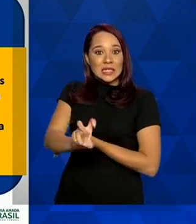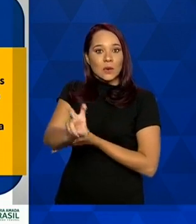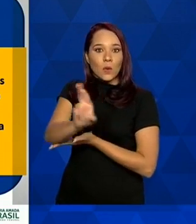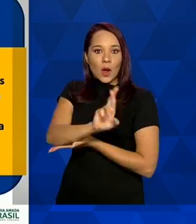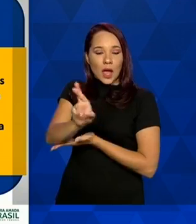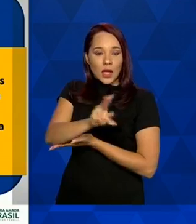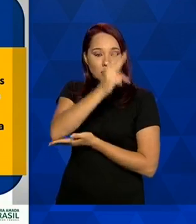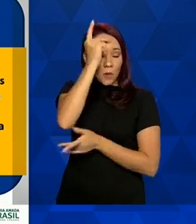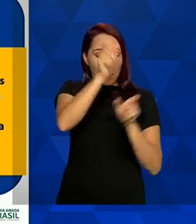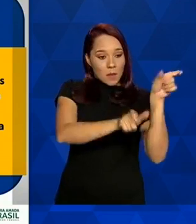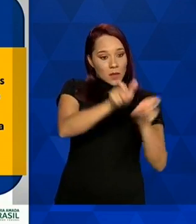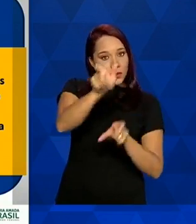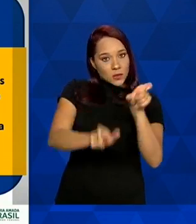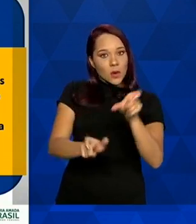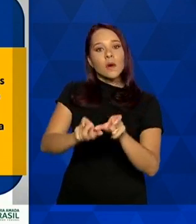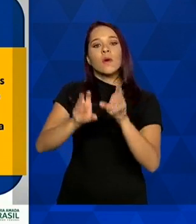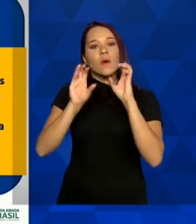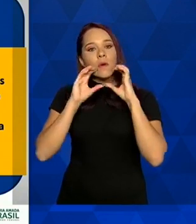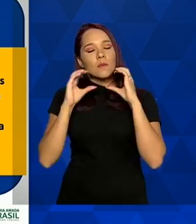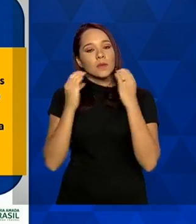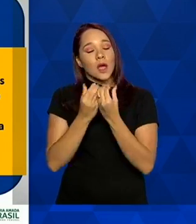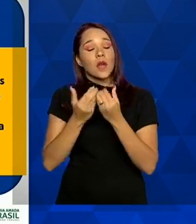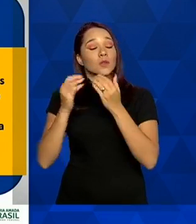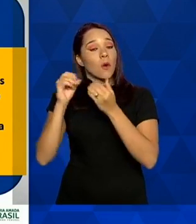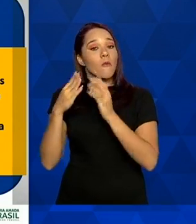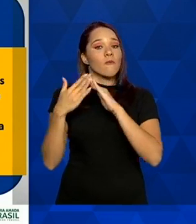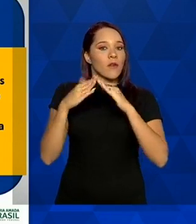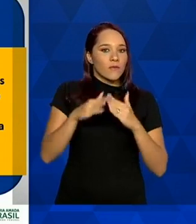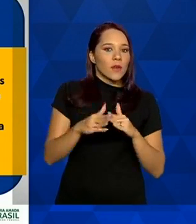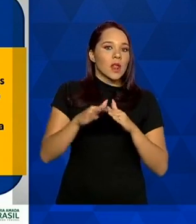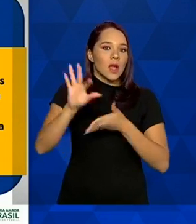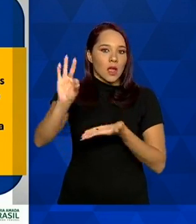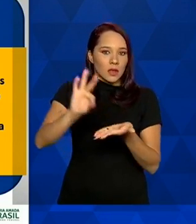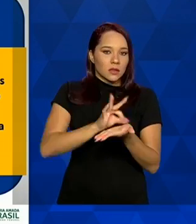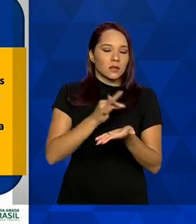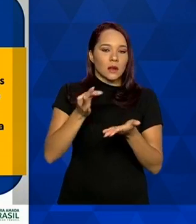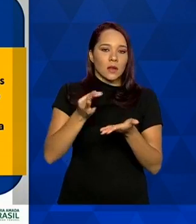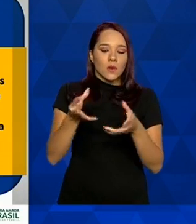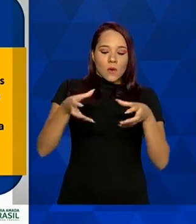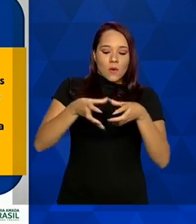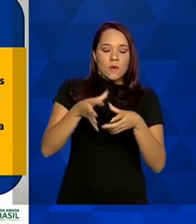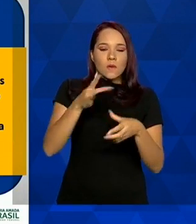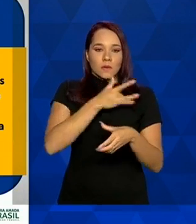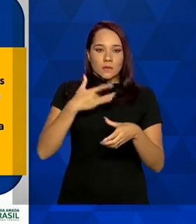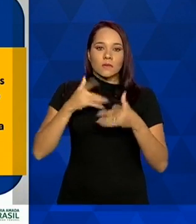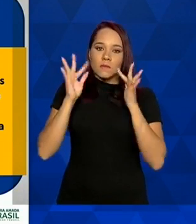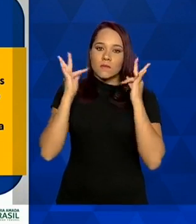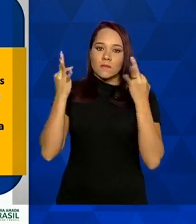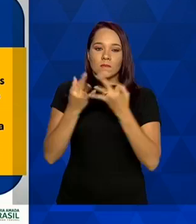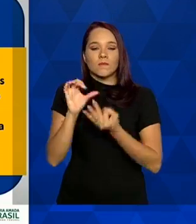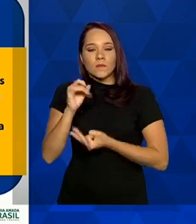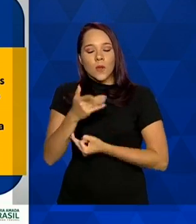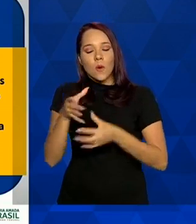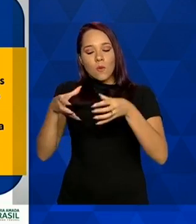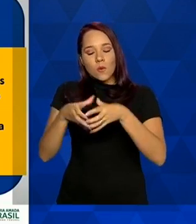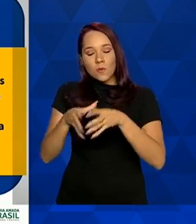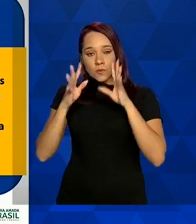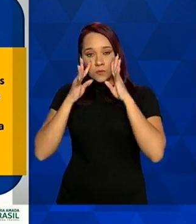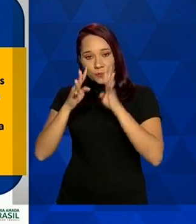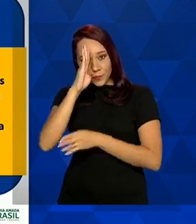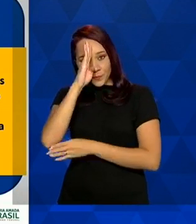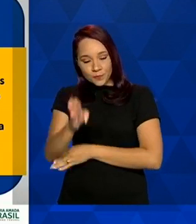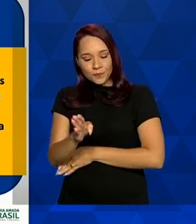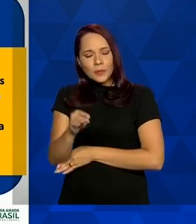pessoa de comunidade ou favela cadastrada nas equipes de saúde da família ou equipes de atenção primária.